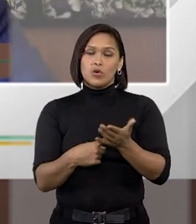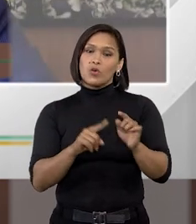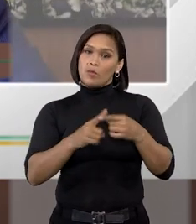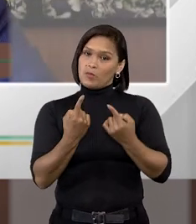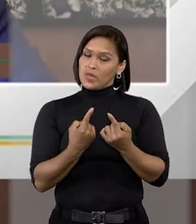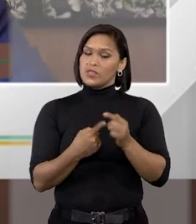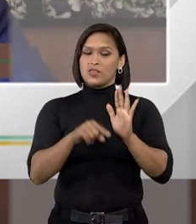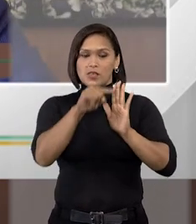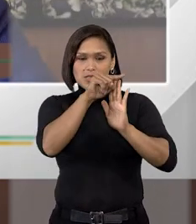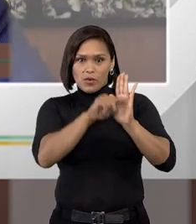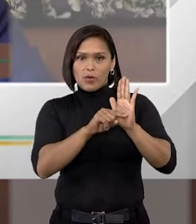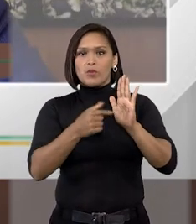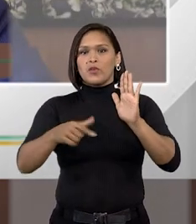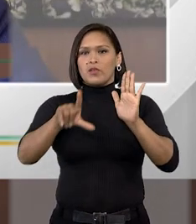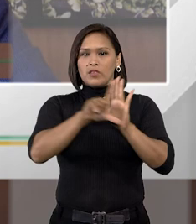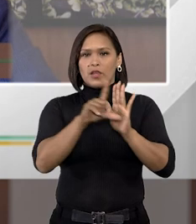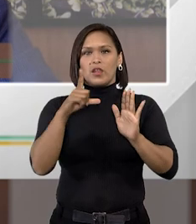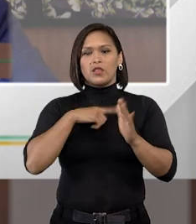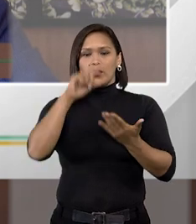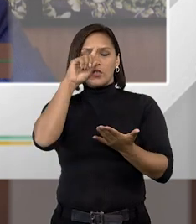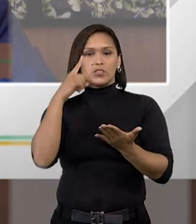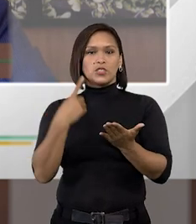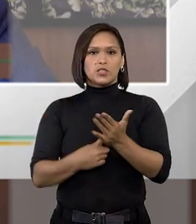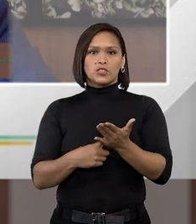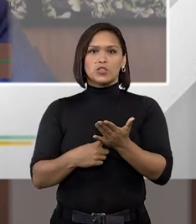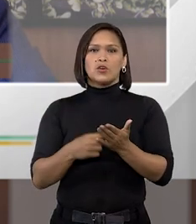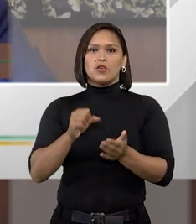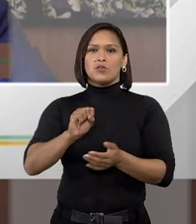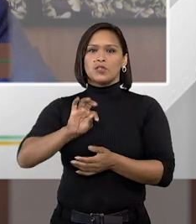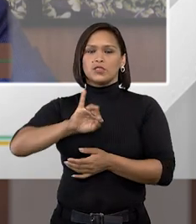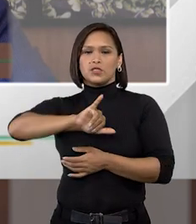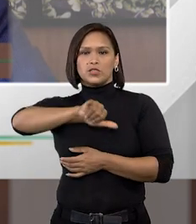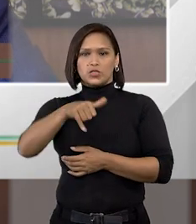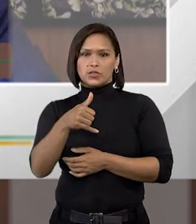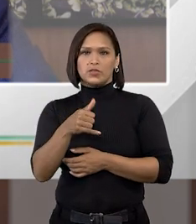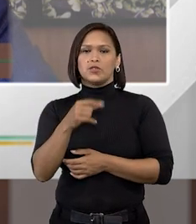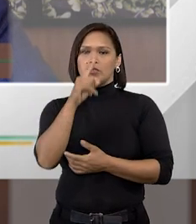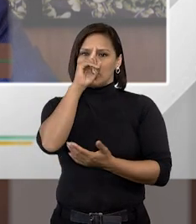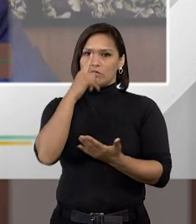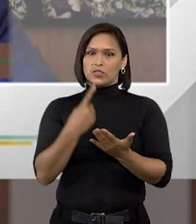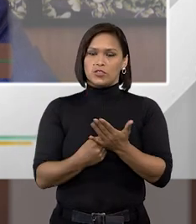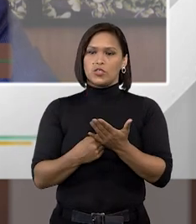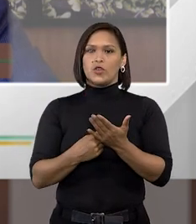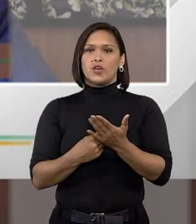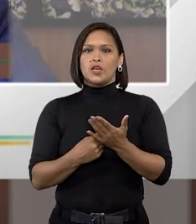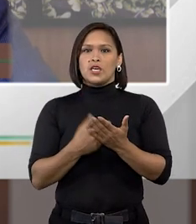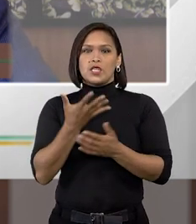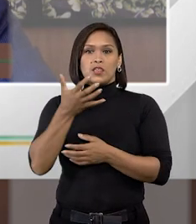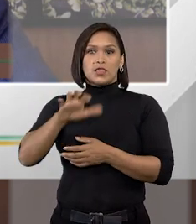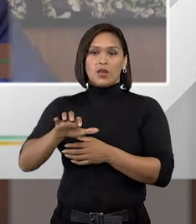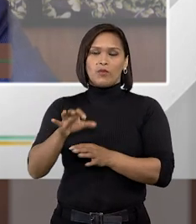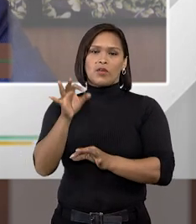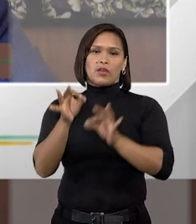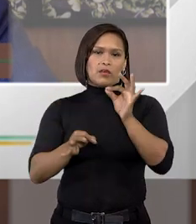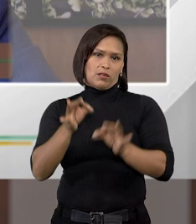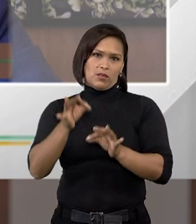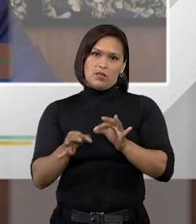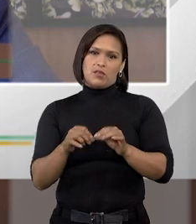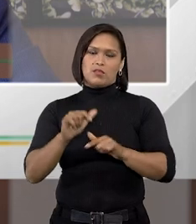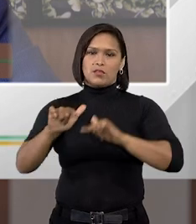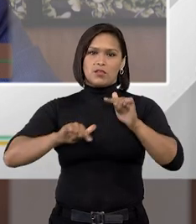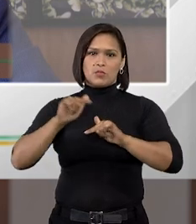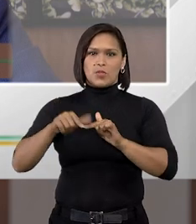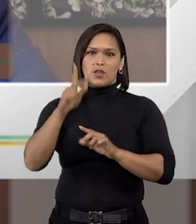isso, mas essa é a disposição e assim já decidiu o STJ que a recusa injustificada